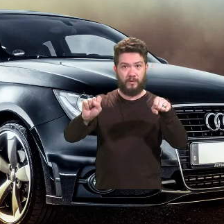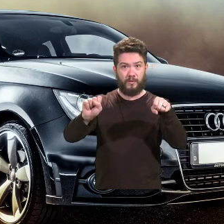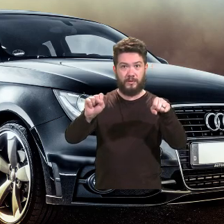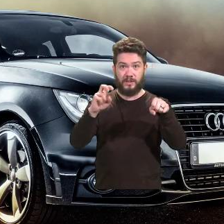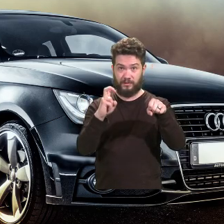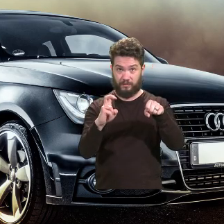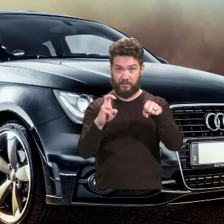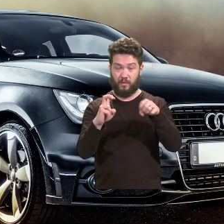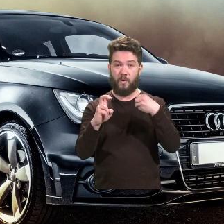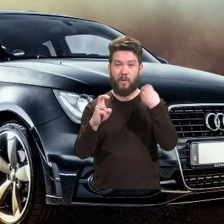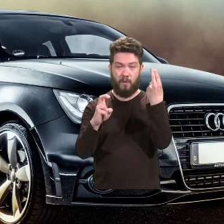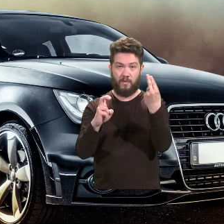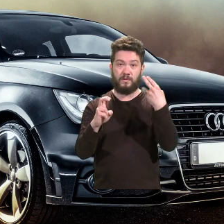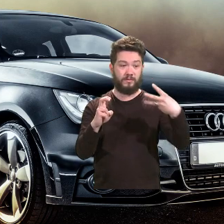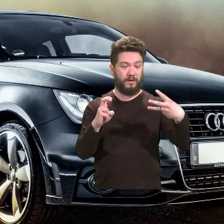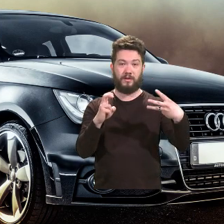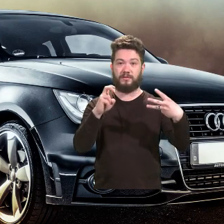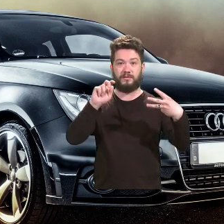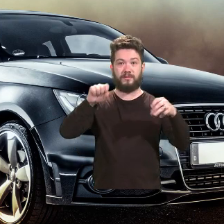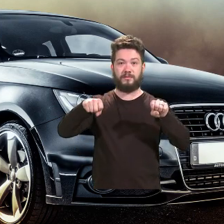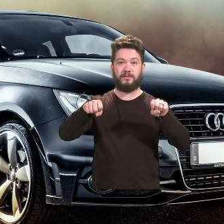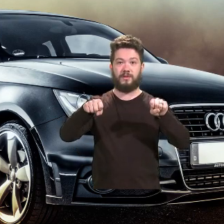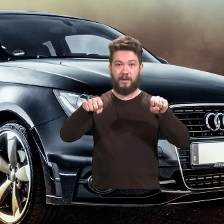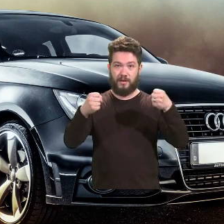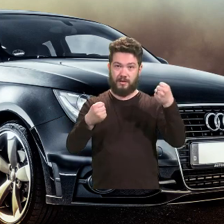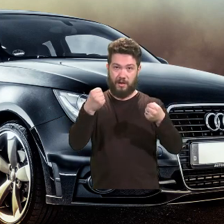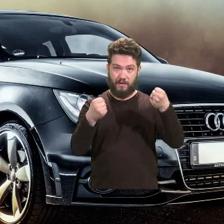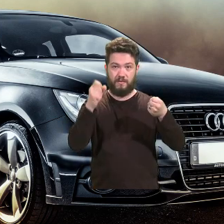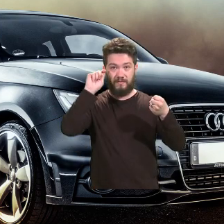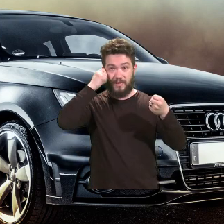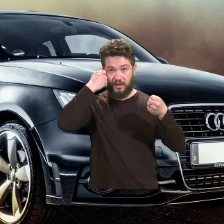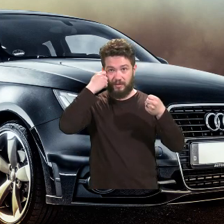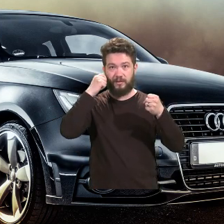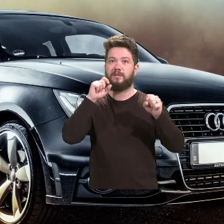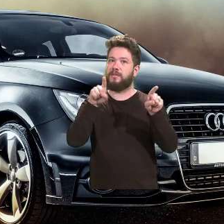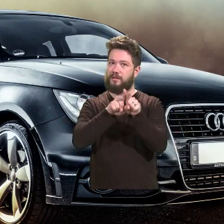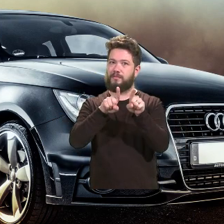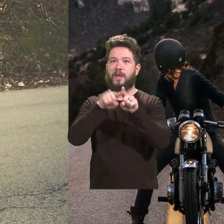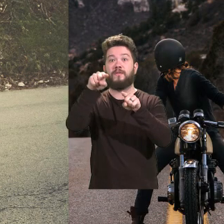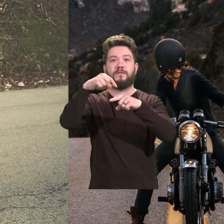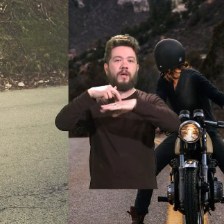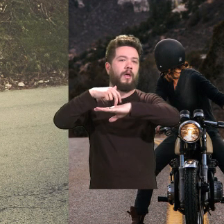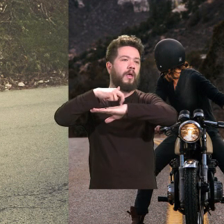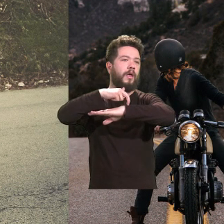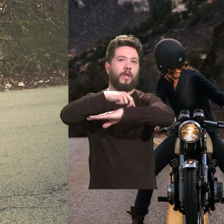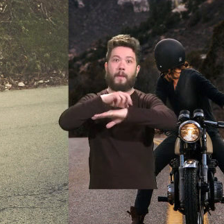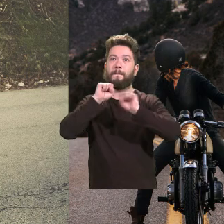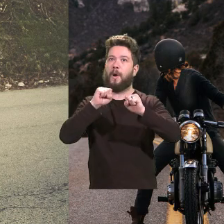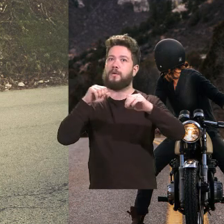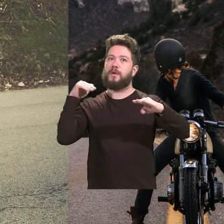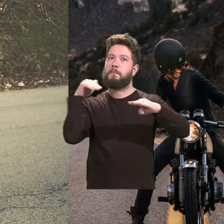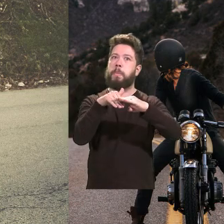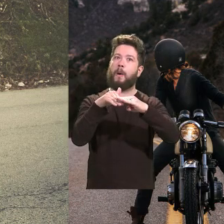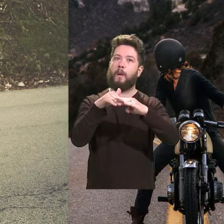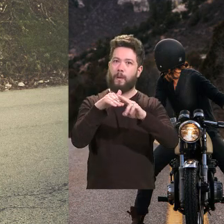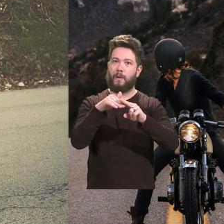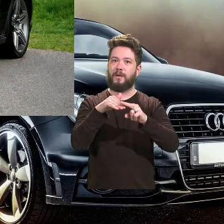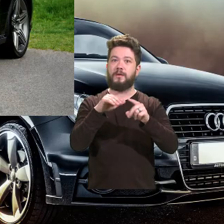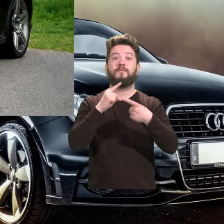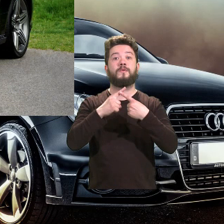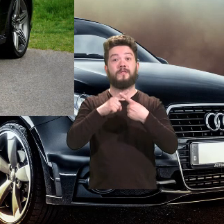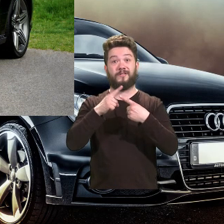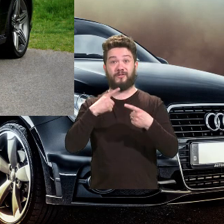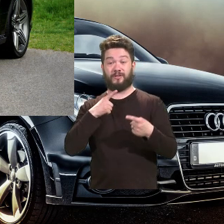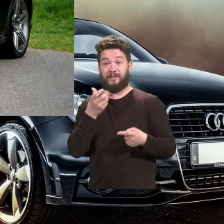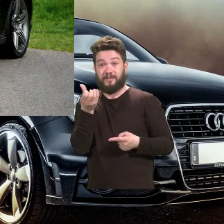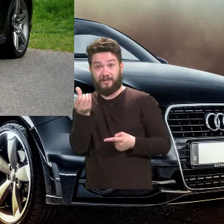três carros pretos, vocês também poderiam ter sido atropelados, porque nesse tempo passaram seis motos